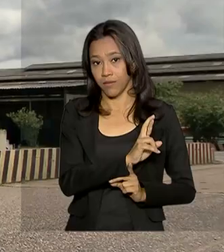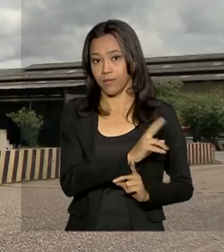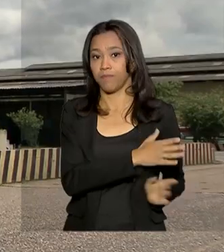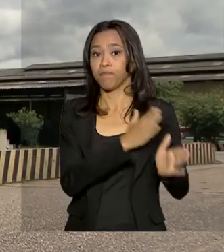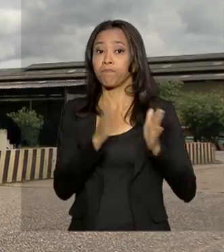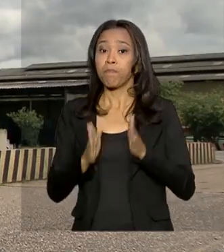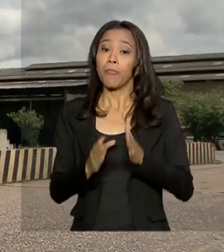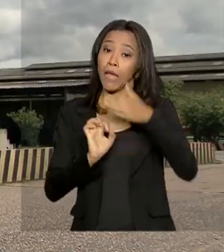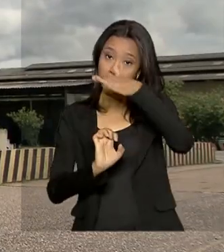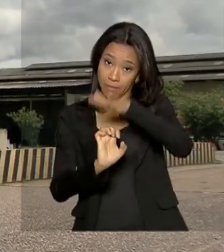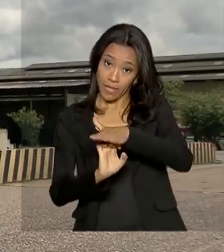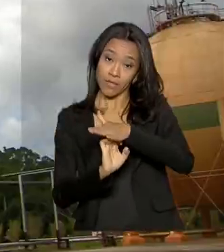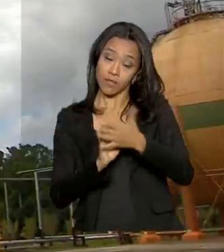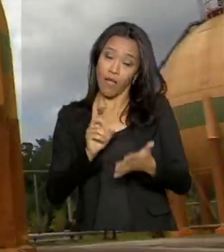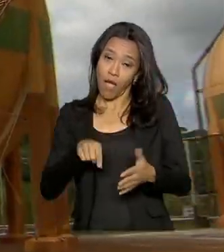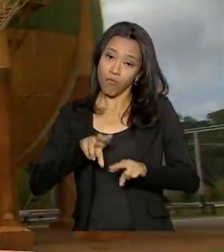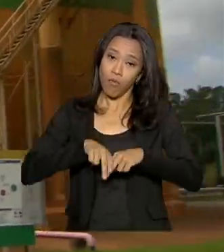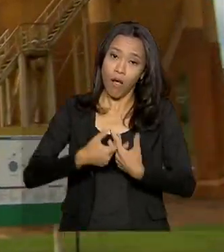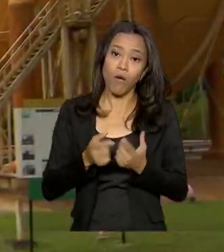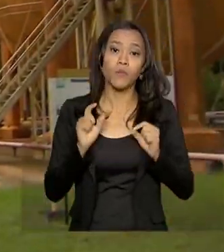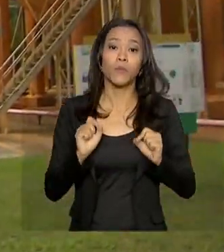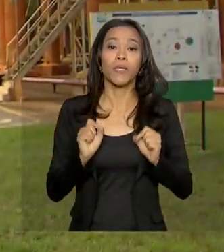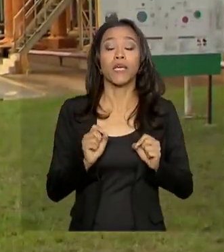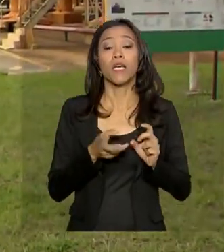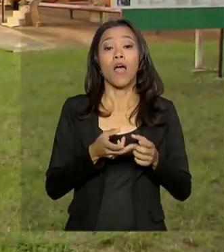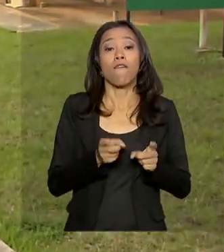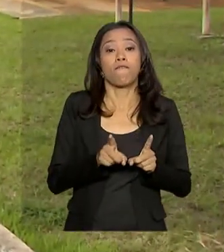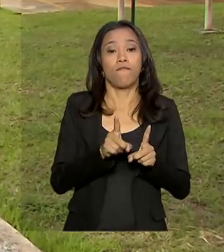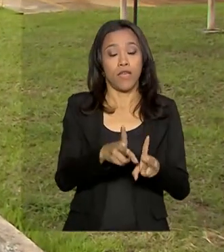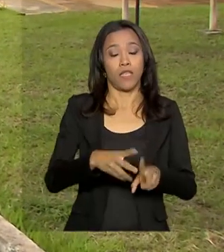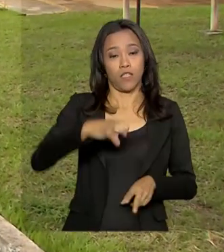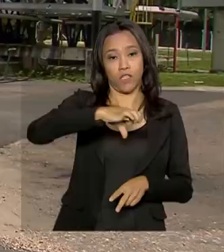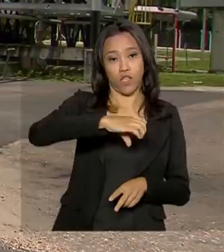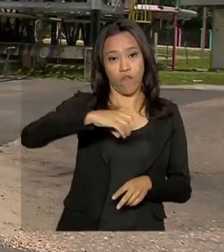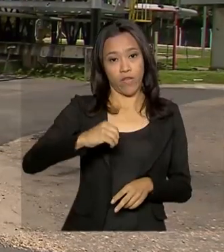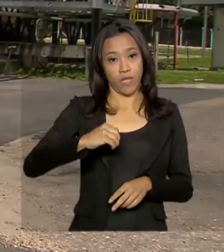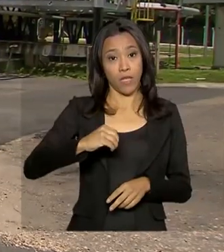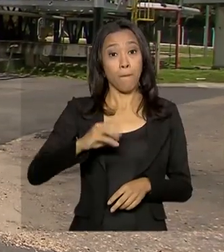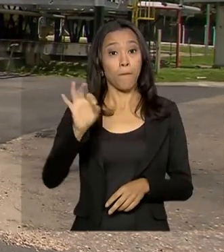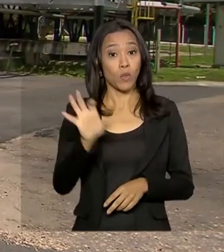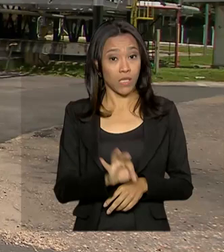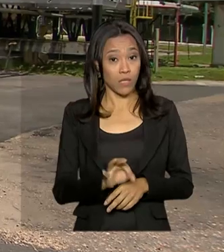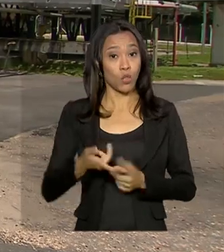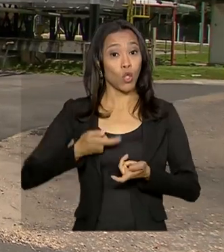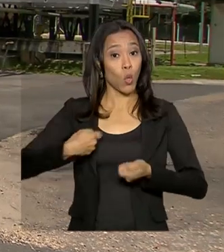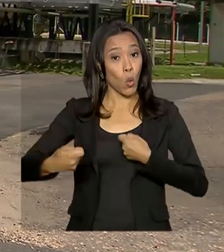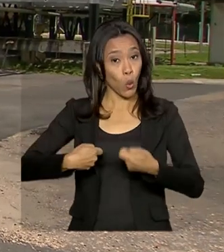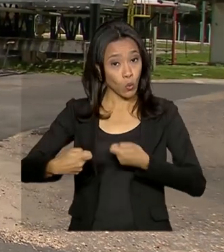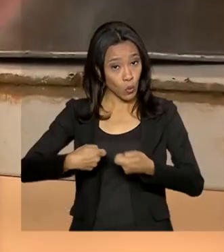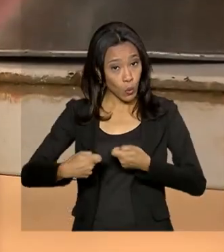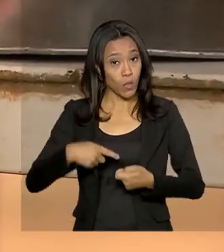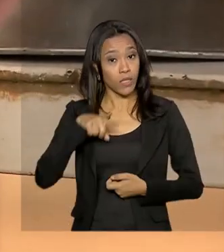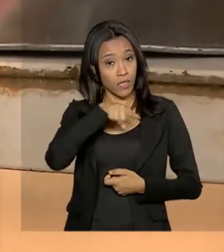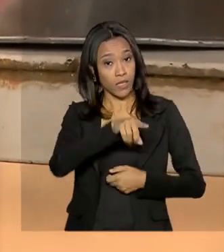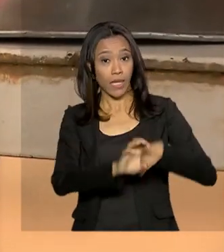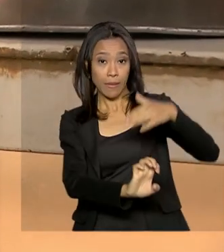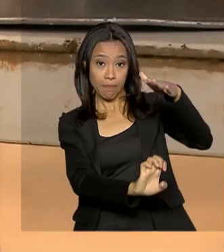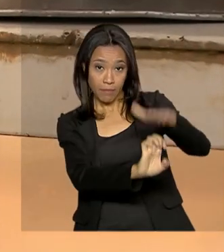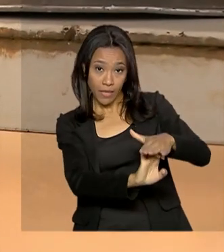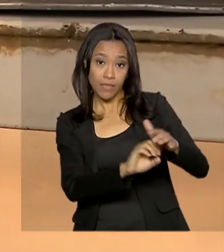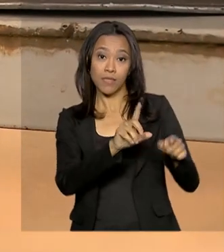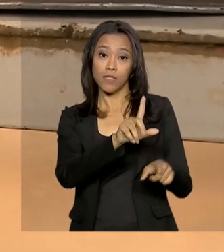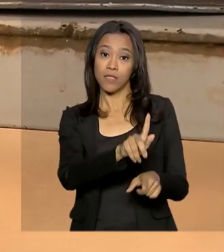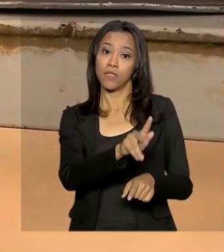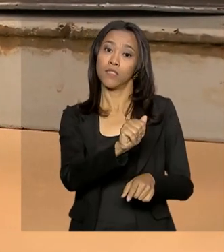A empresa atribui esse desempenho à venda de 90% do controle que tinha na transportadora de gás TAG. Essa